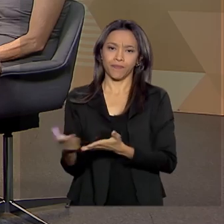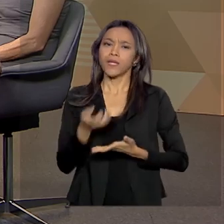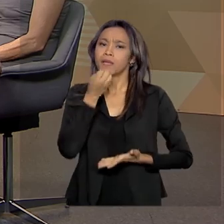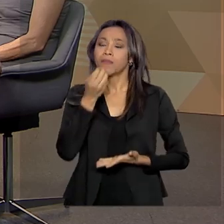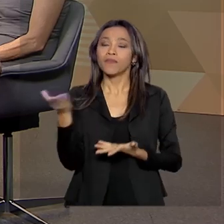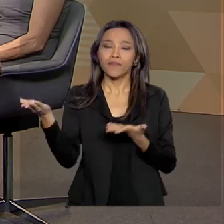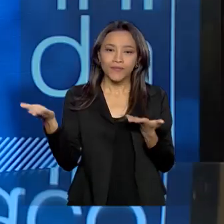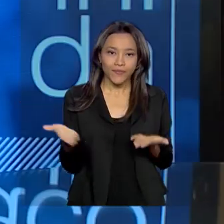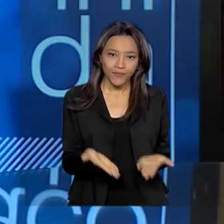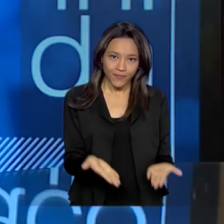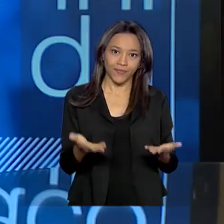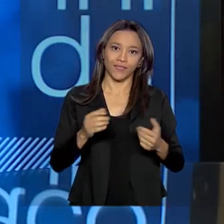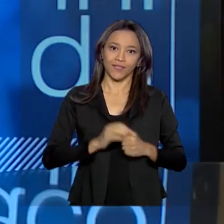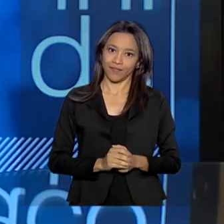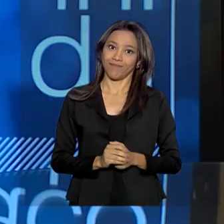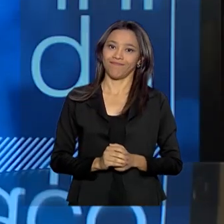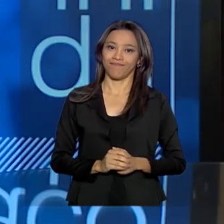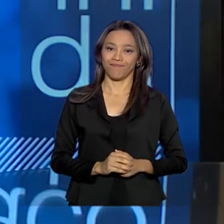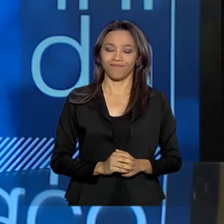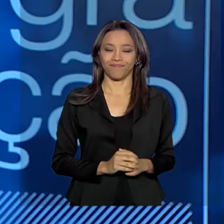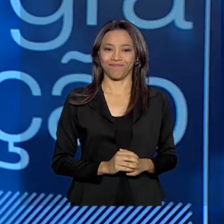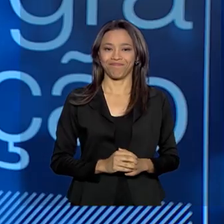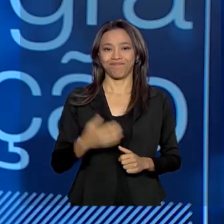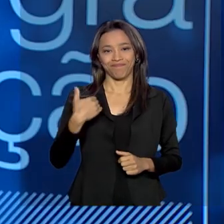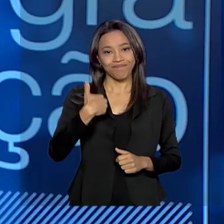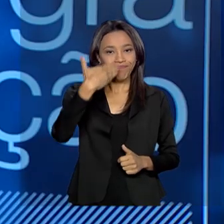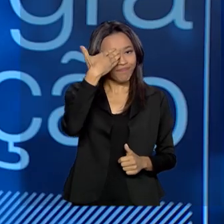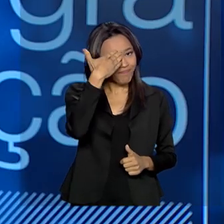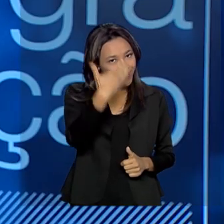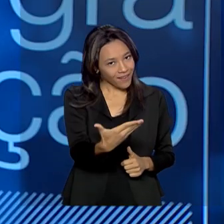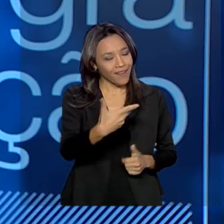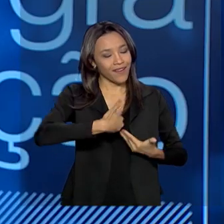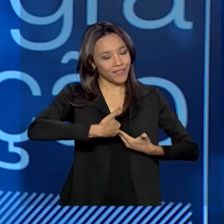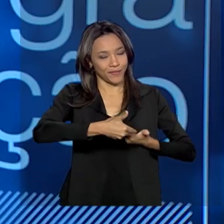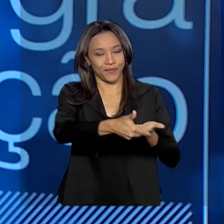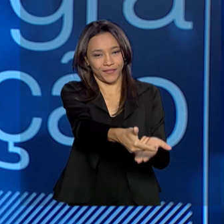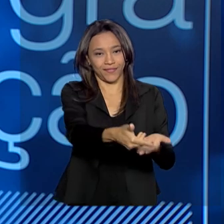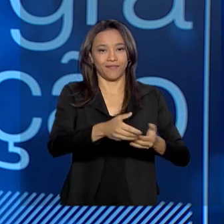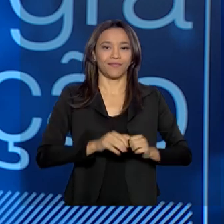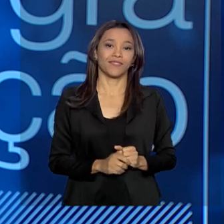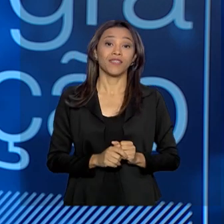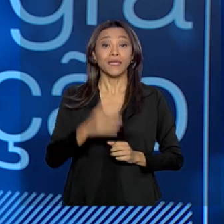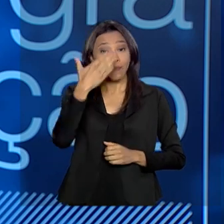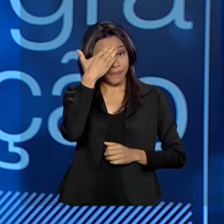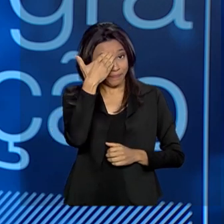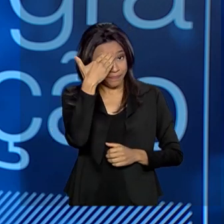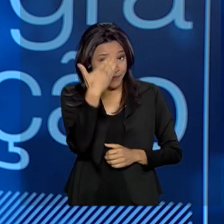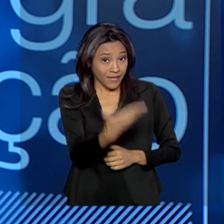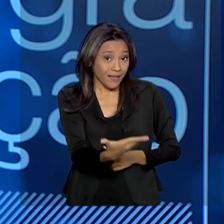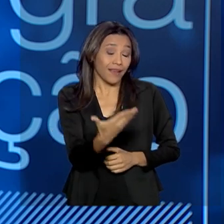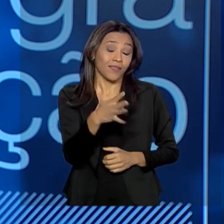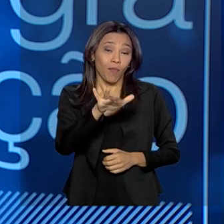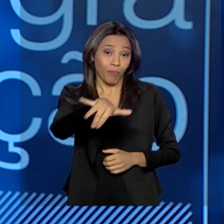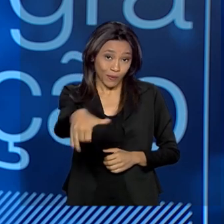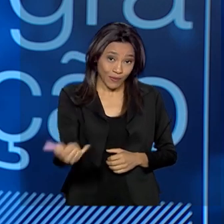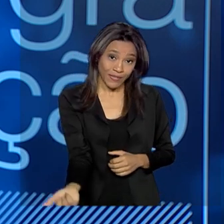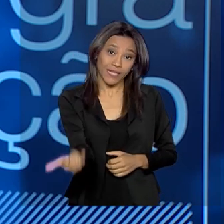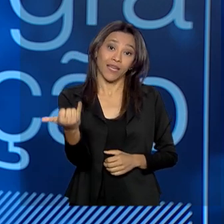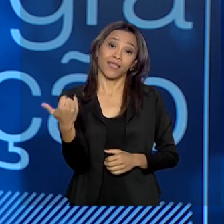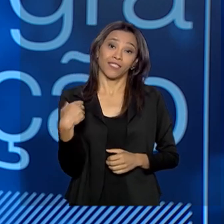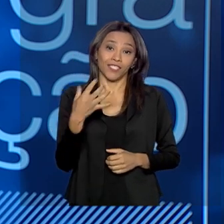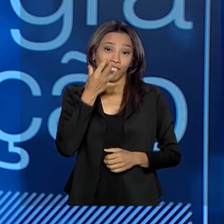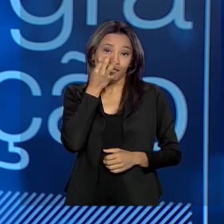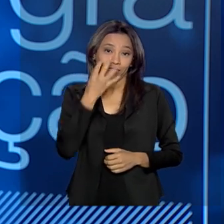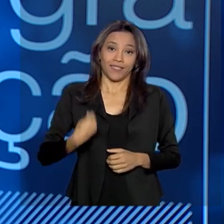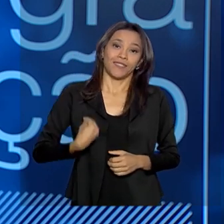aqui ao nosso Brasil em Pauta, secretária. Muito obrigada, obrigada pelo convite, obrigada Paulo pela oportunidade de estar